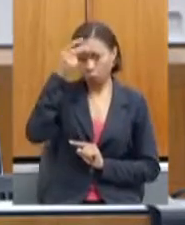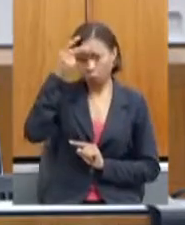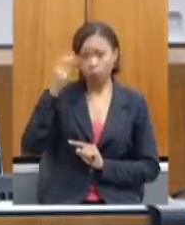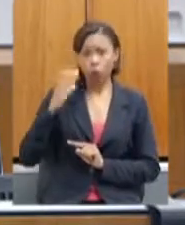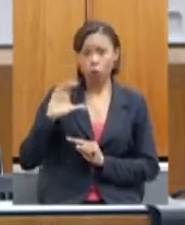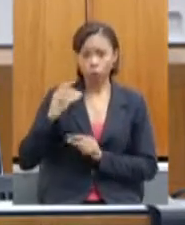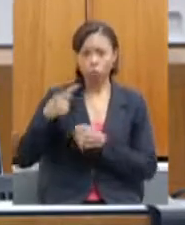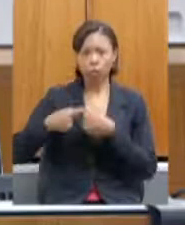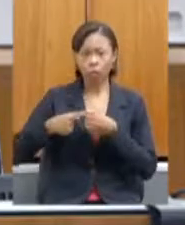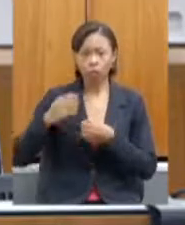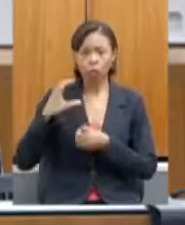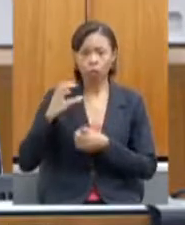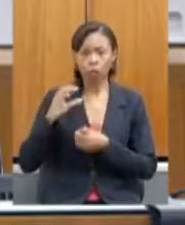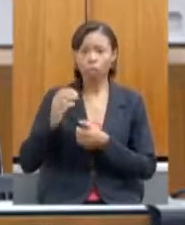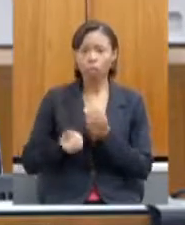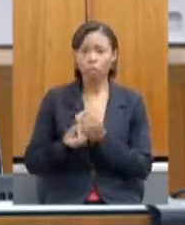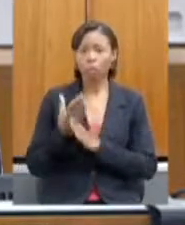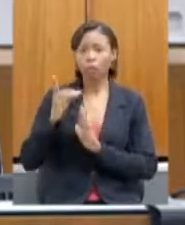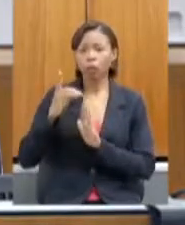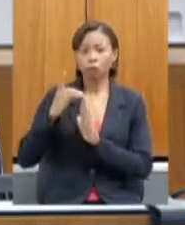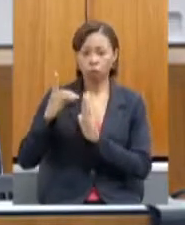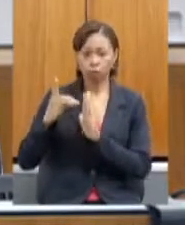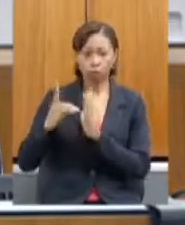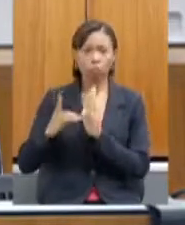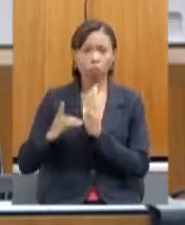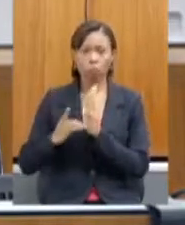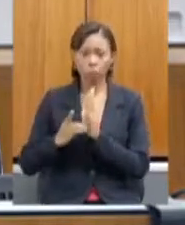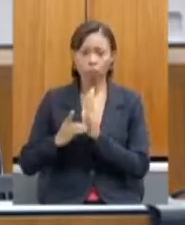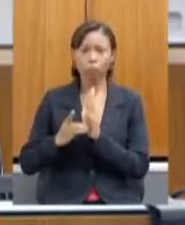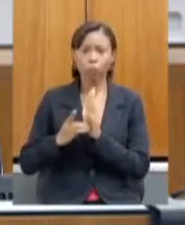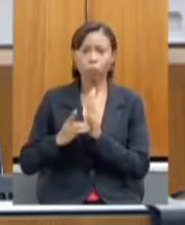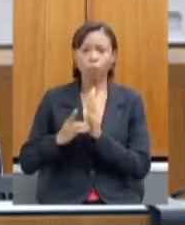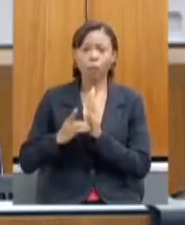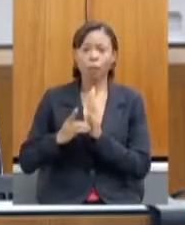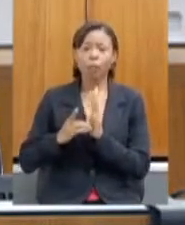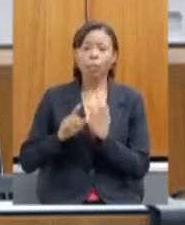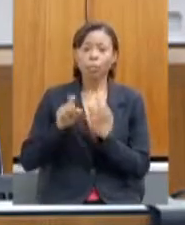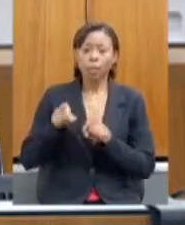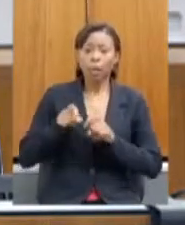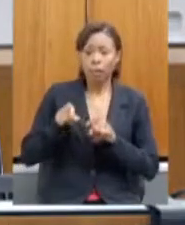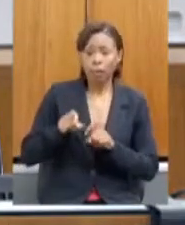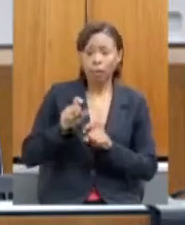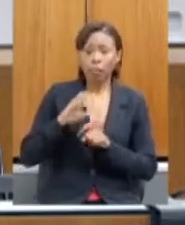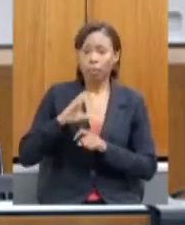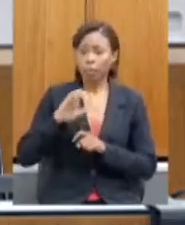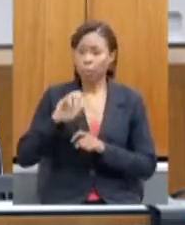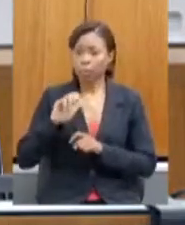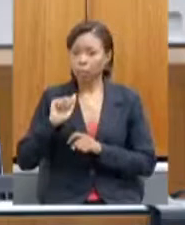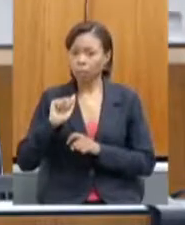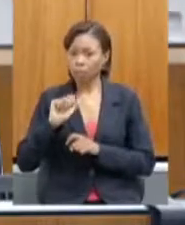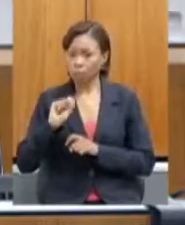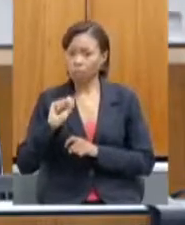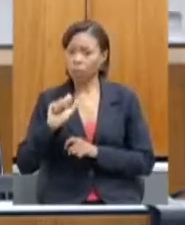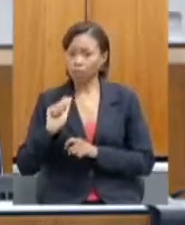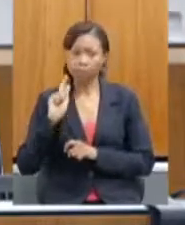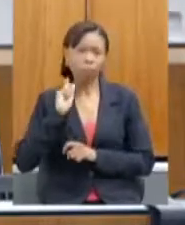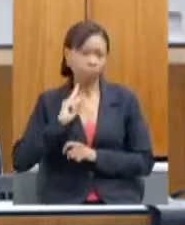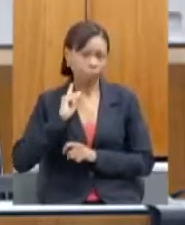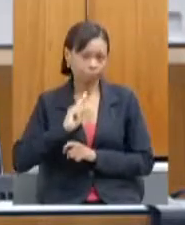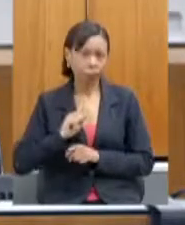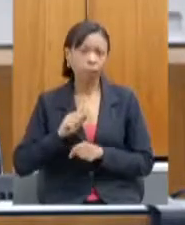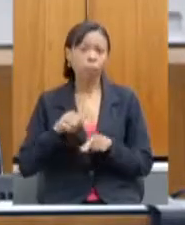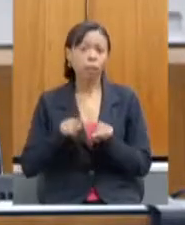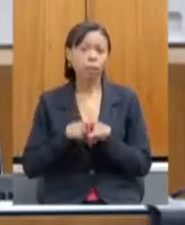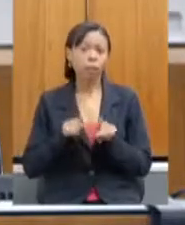decreto de regularização fundiária da CEASA Minas. e também estamos acompanhando, junto com o